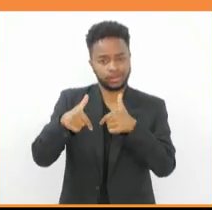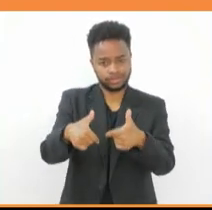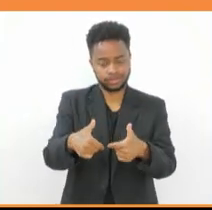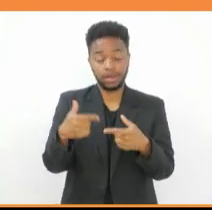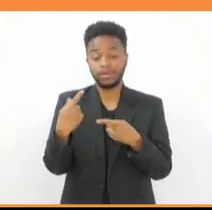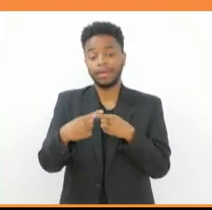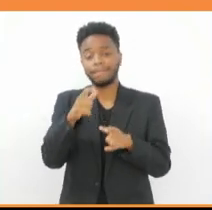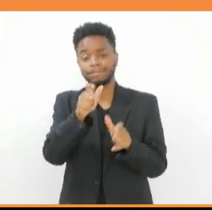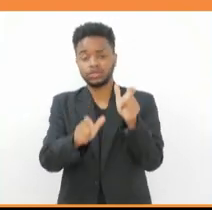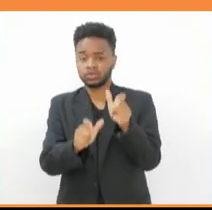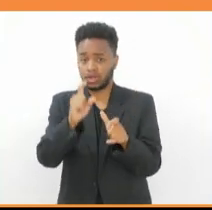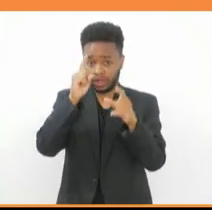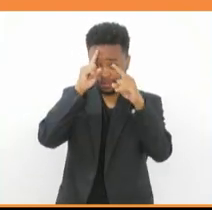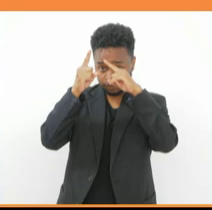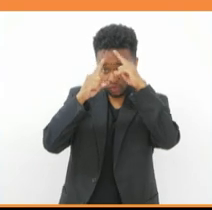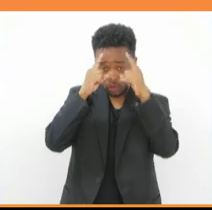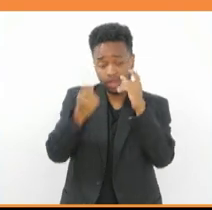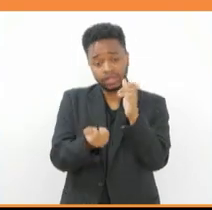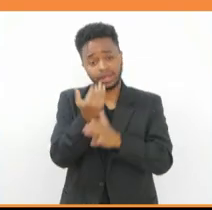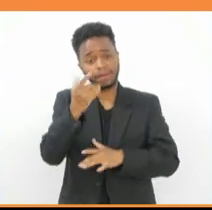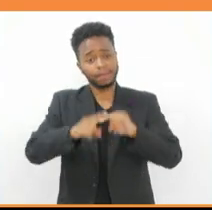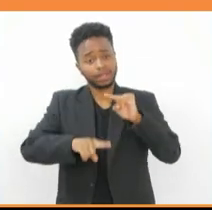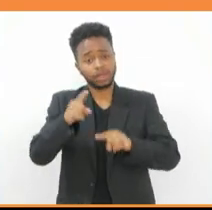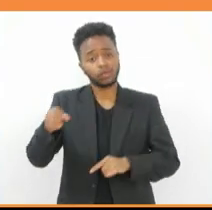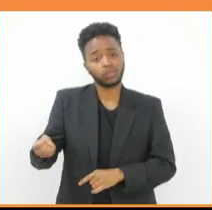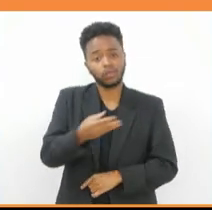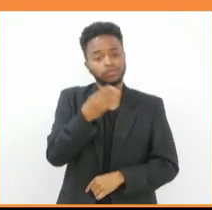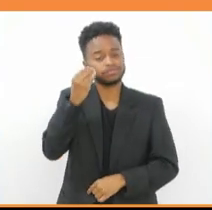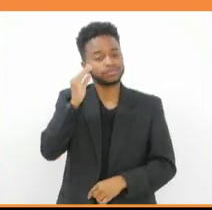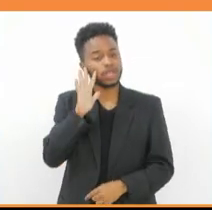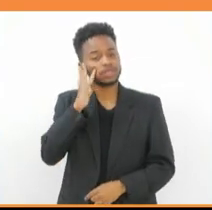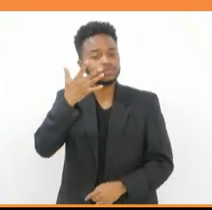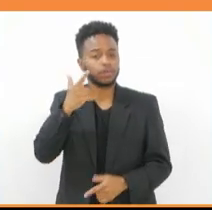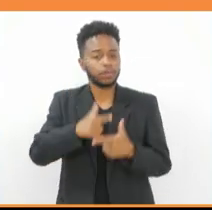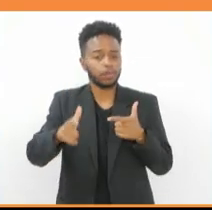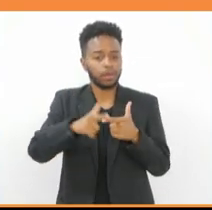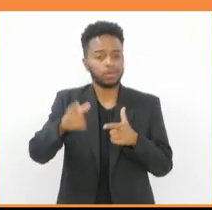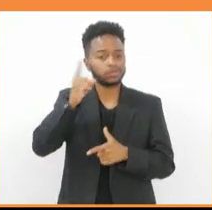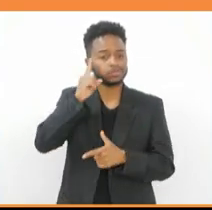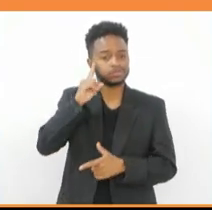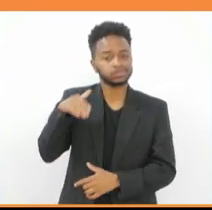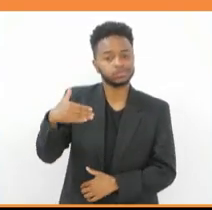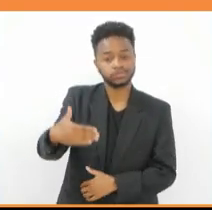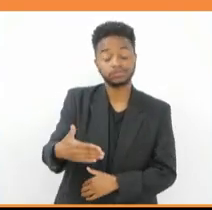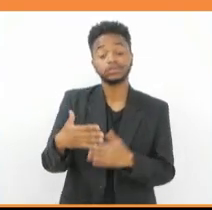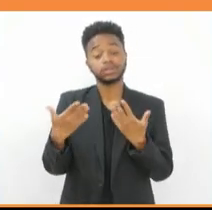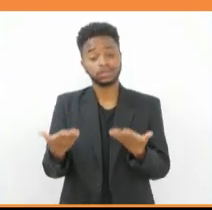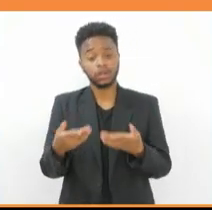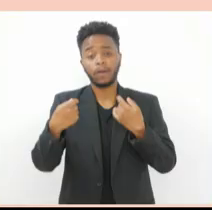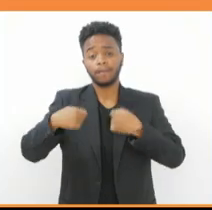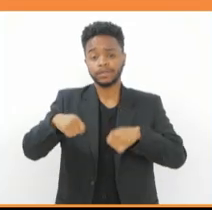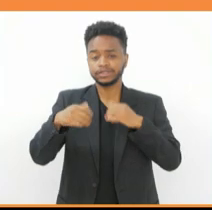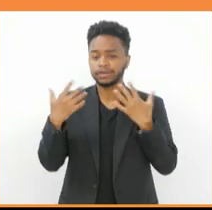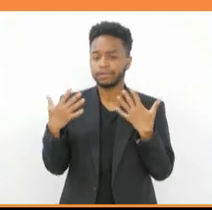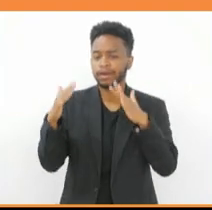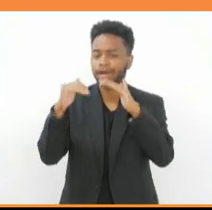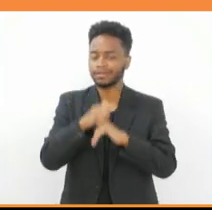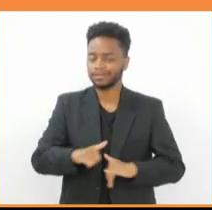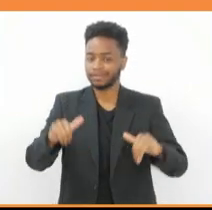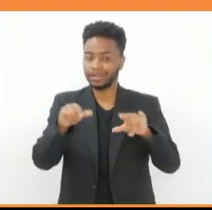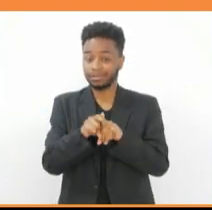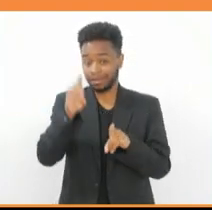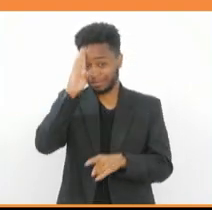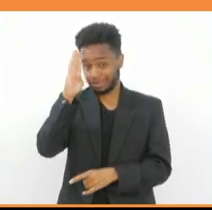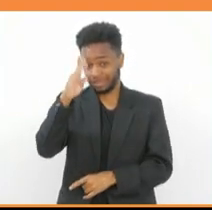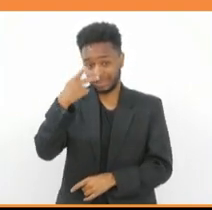cria produtos inusitados para resolver o nosso problema do dia a dia. Então ele tem que ser parabenizado, principalmente aos